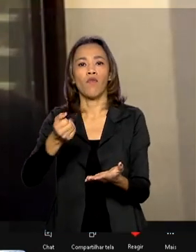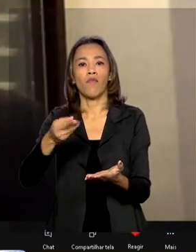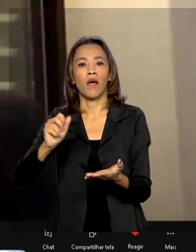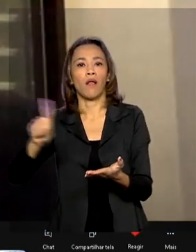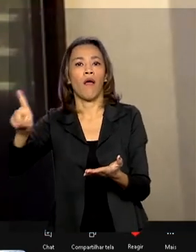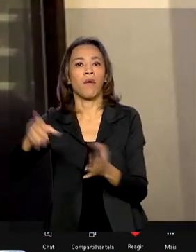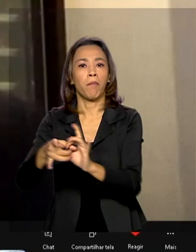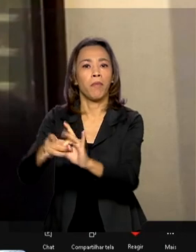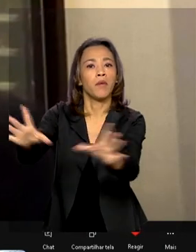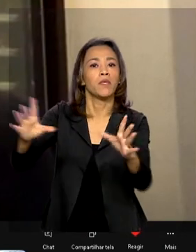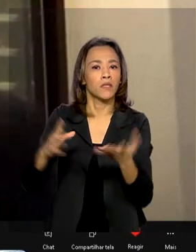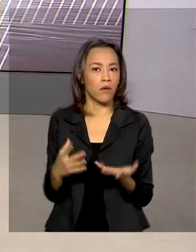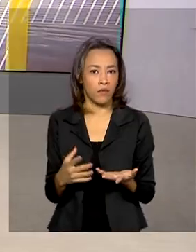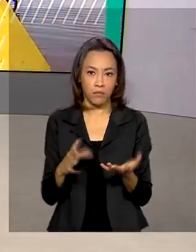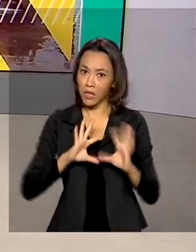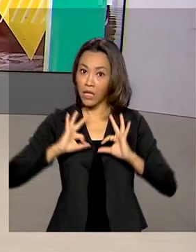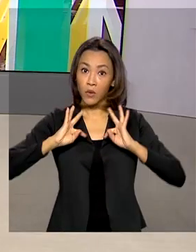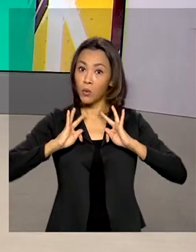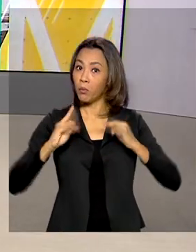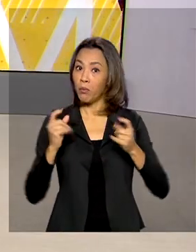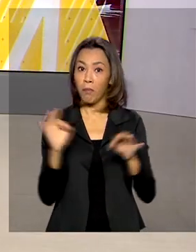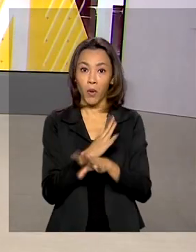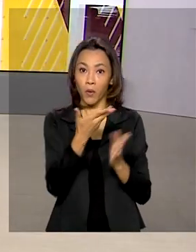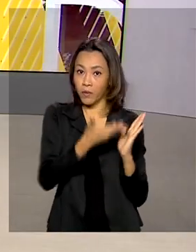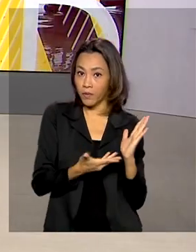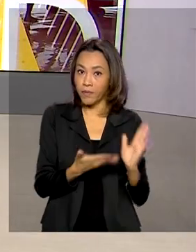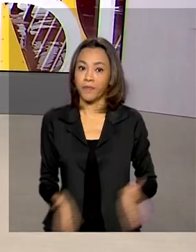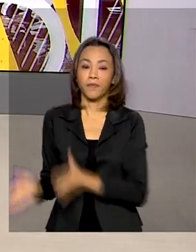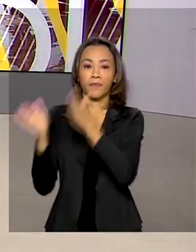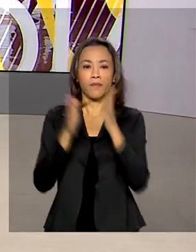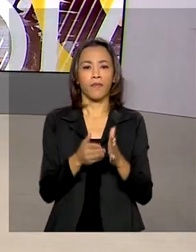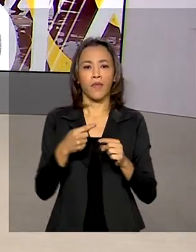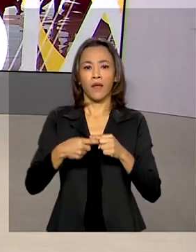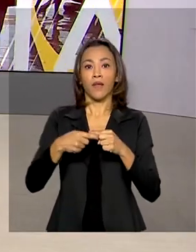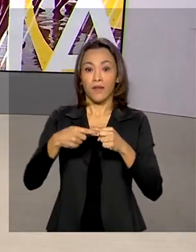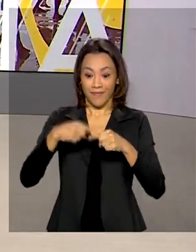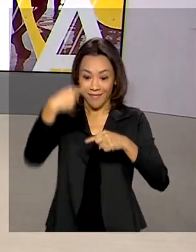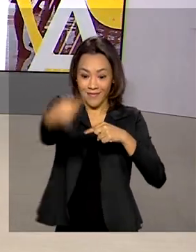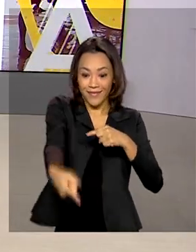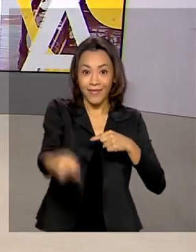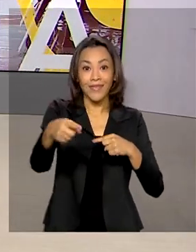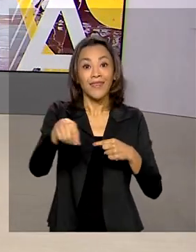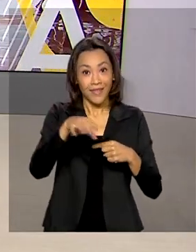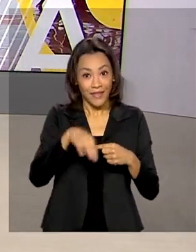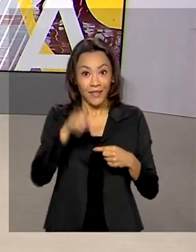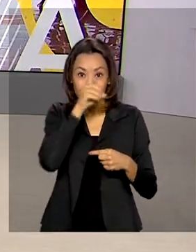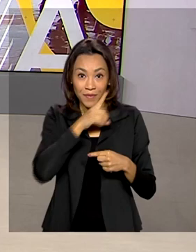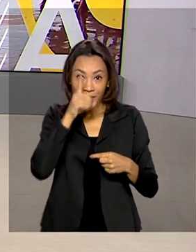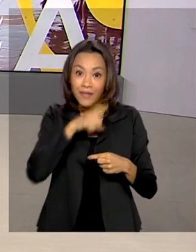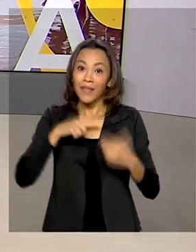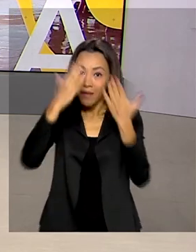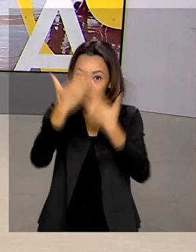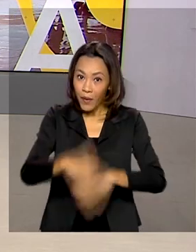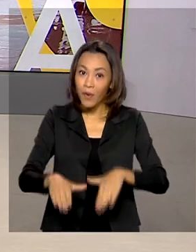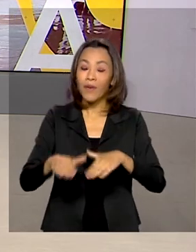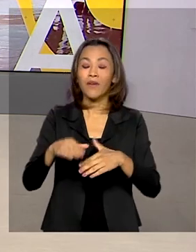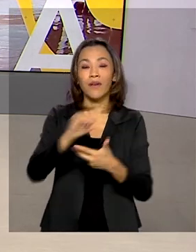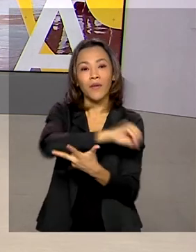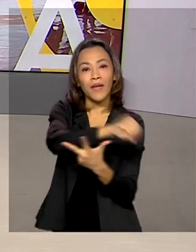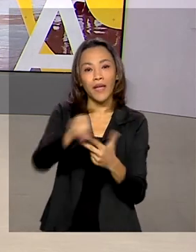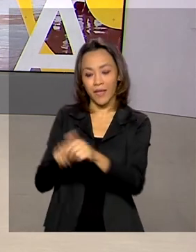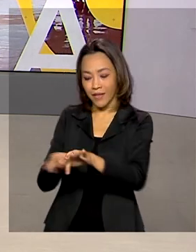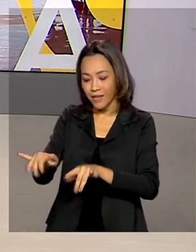risco, a gente fica tudo pronto. Neste fim de semana tem Enem digital. Quem não conseguiu fazer as provas